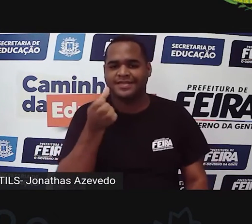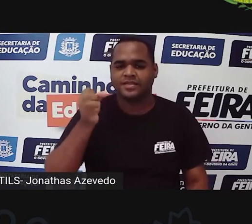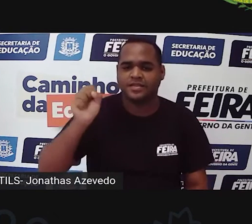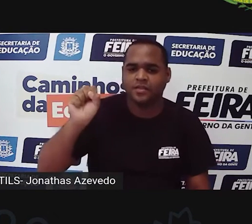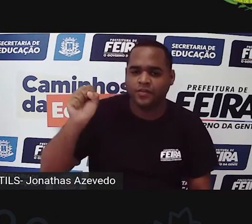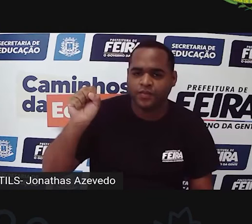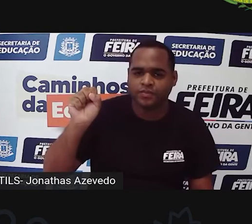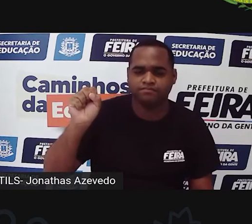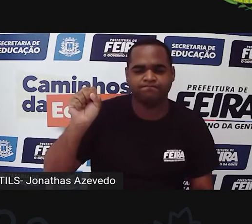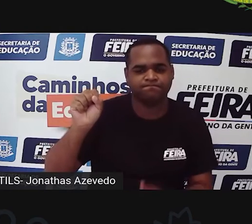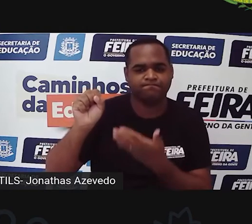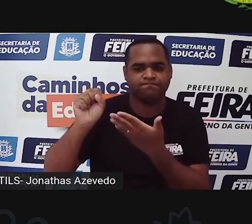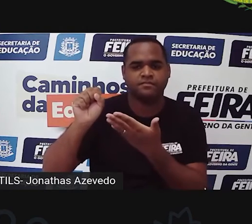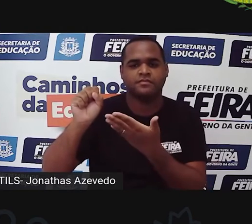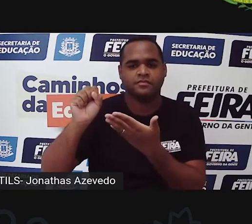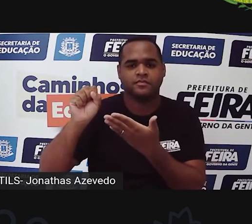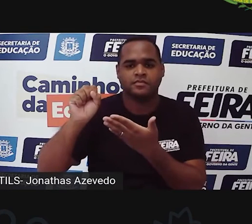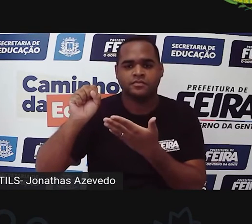por aí.